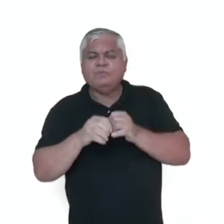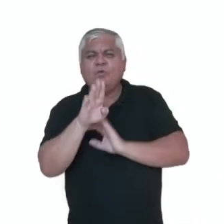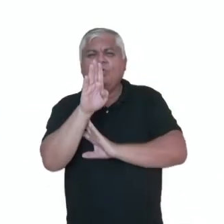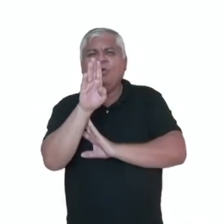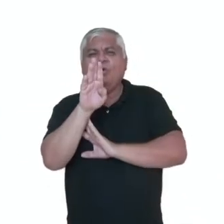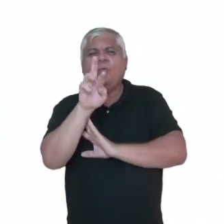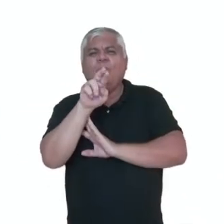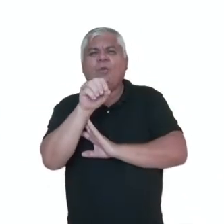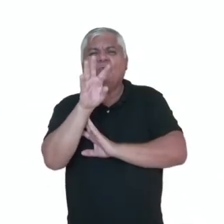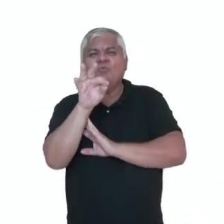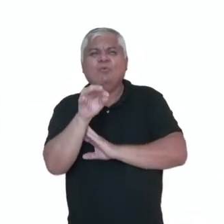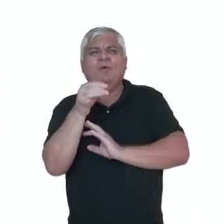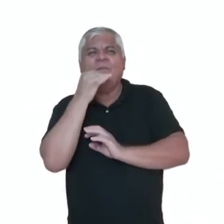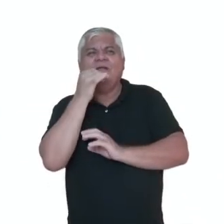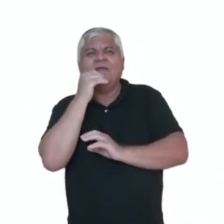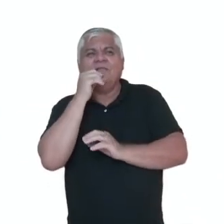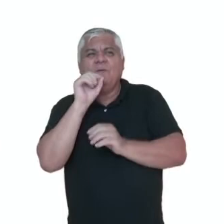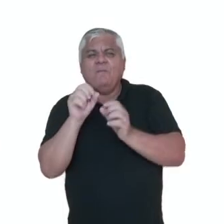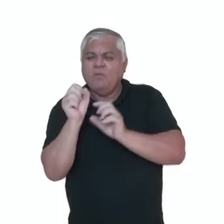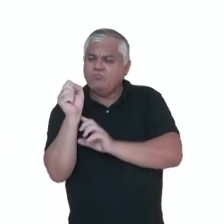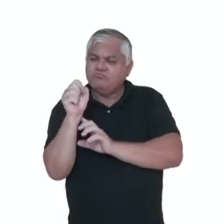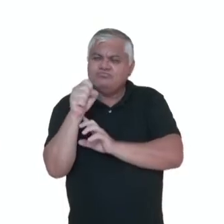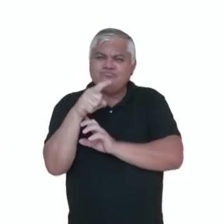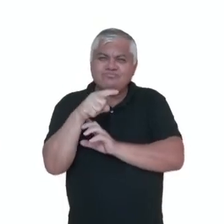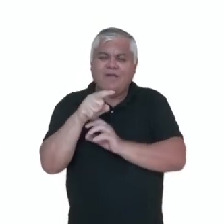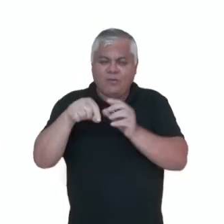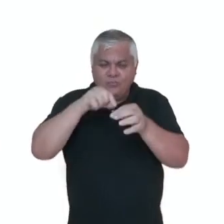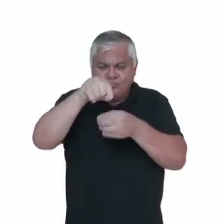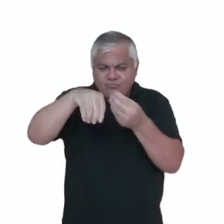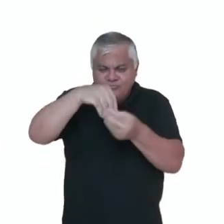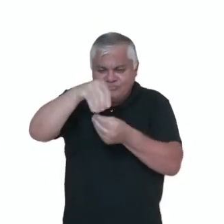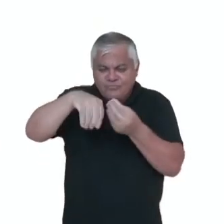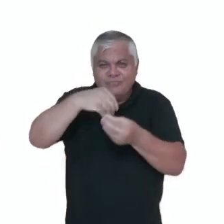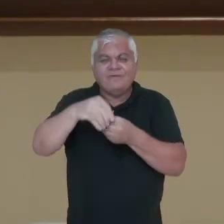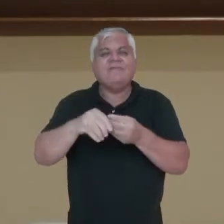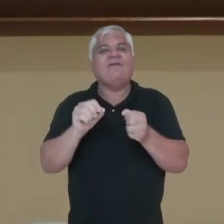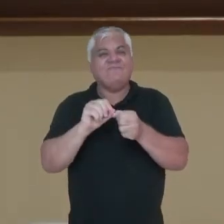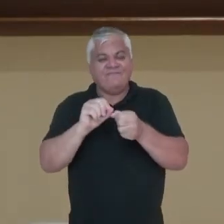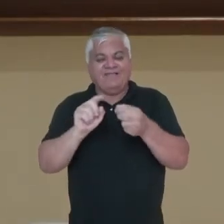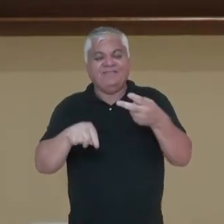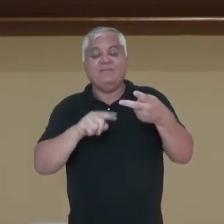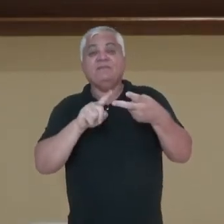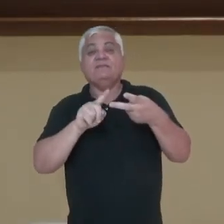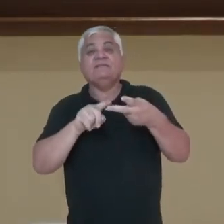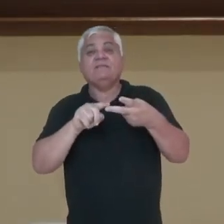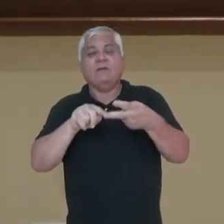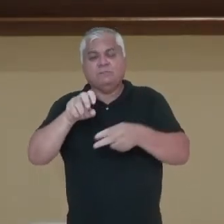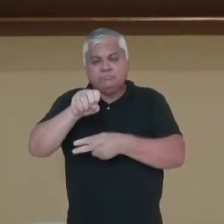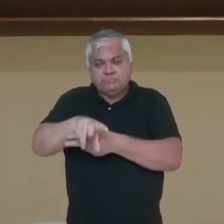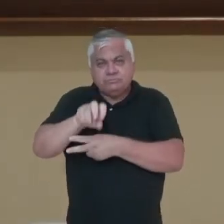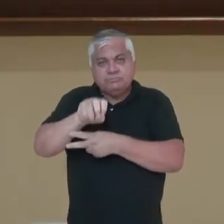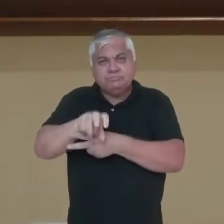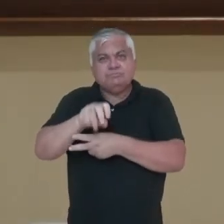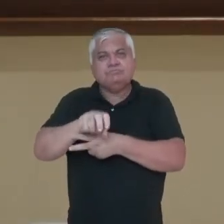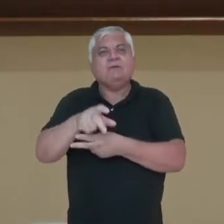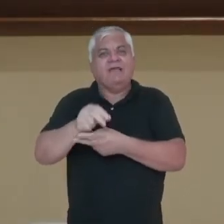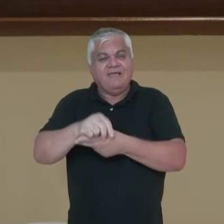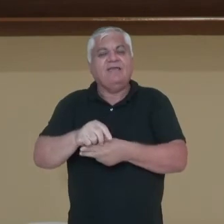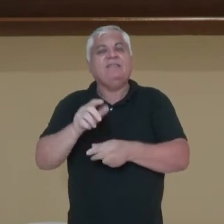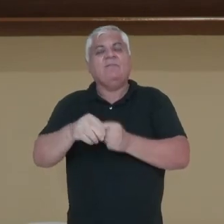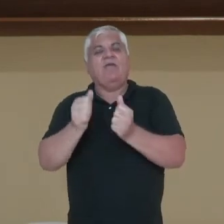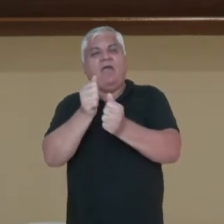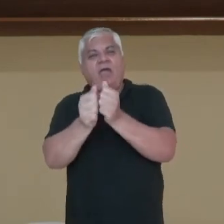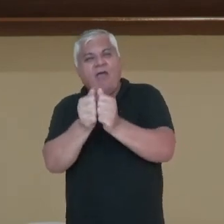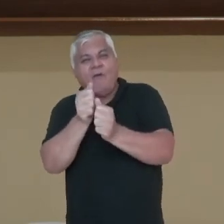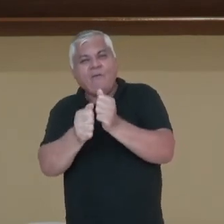primeira formação ali das samambaias, tá? O gênero azola é utilizado como fertilizante natural nas regiões de cultivo ali de arroz,